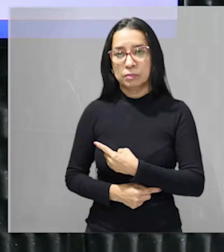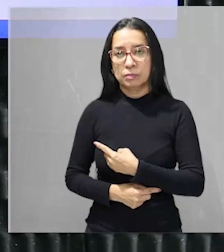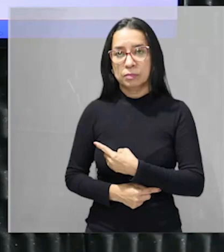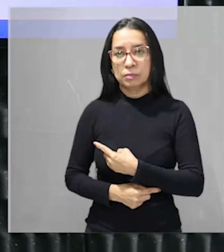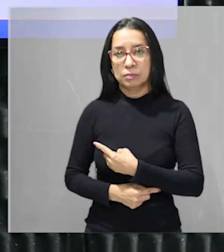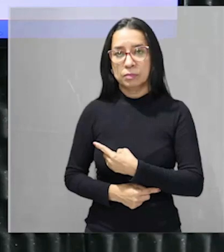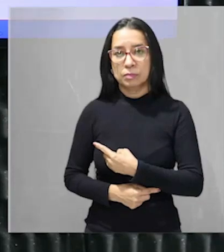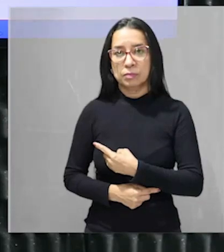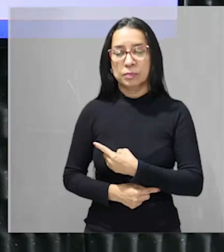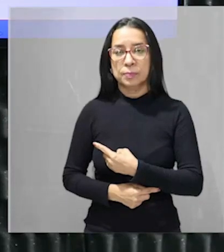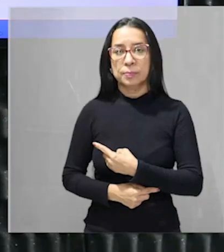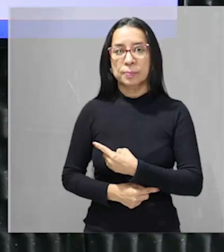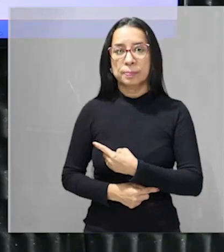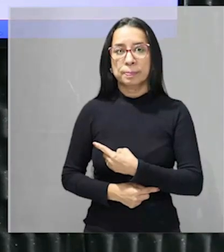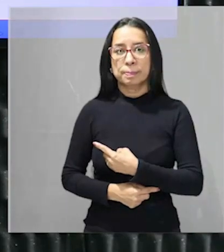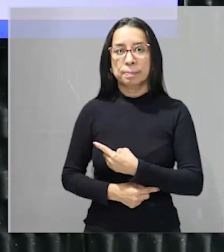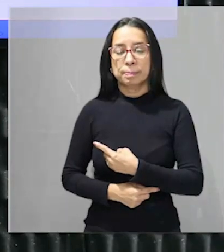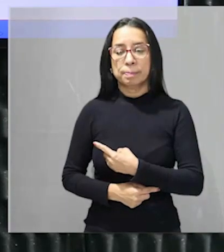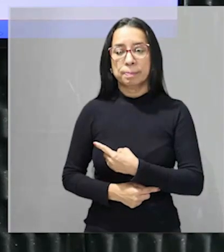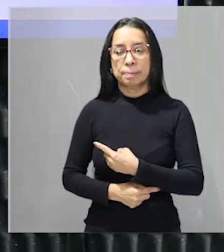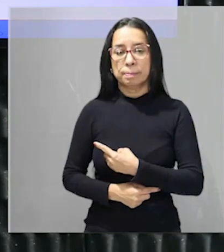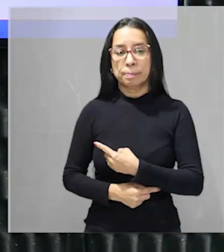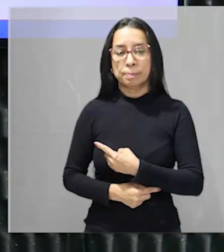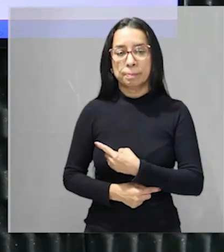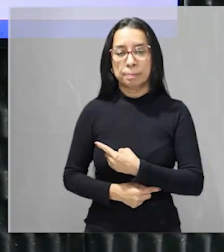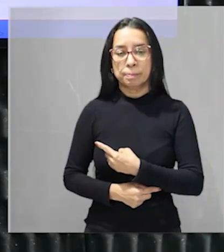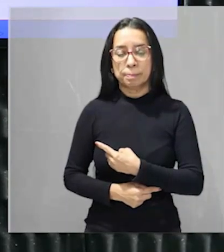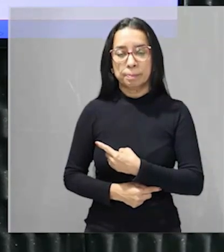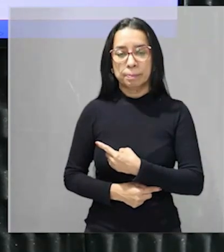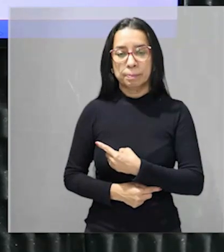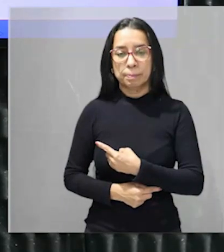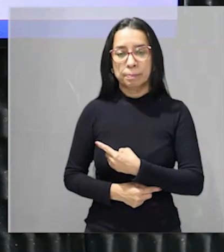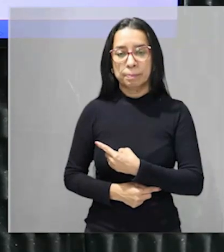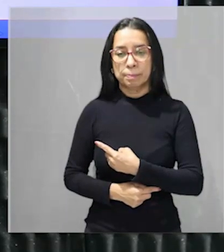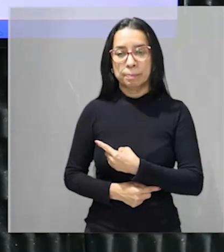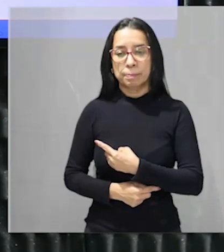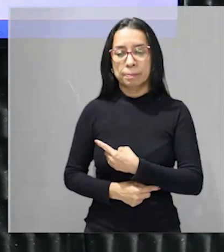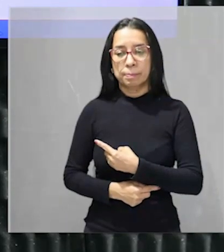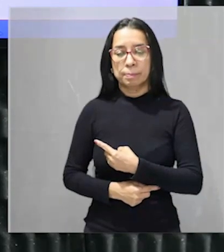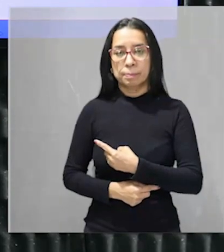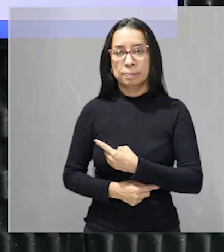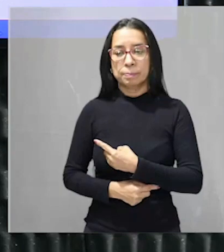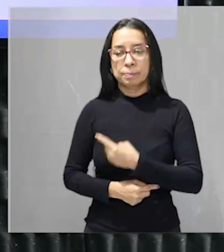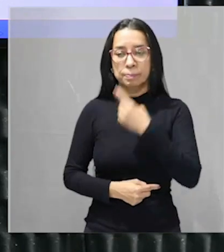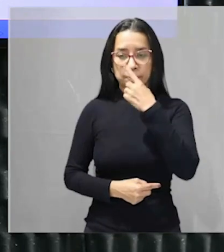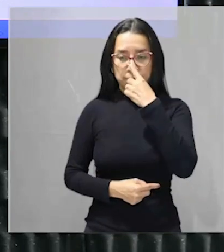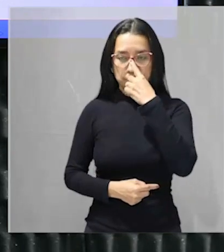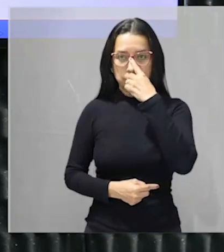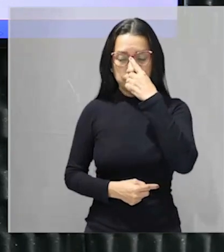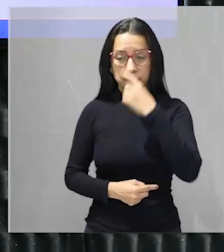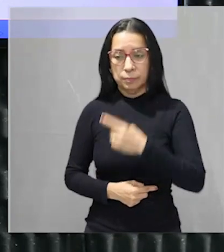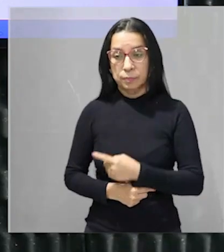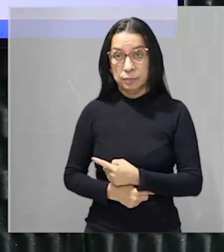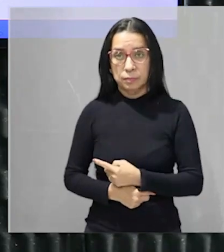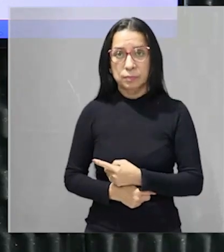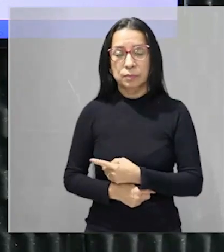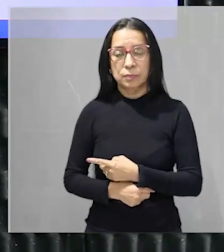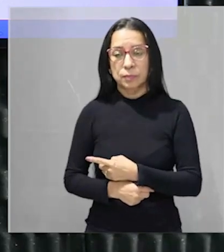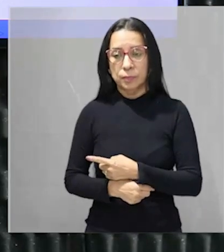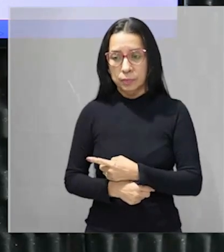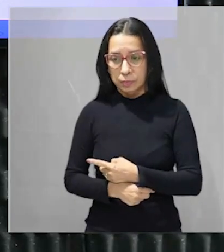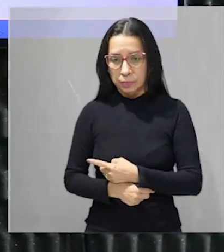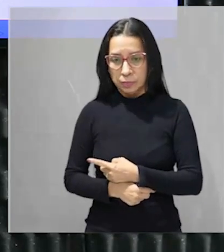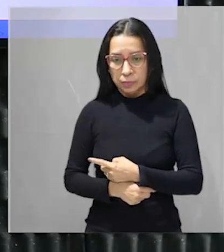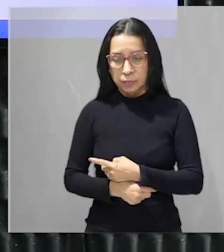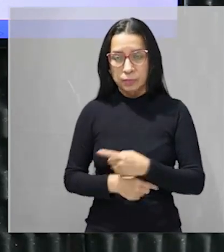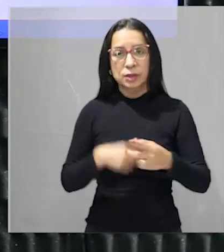da existência dessas tribos isso significa a sacralização dos elementos deste bioma pelo grupo